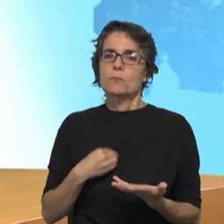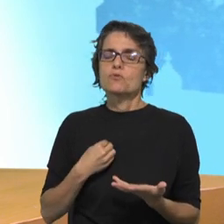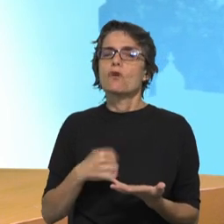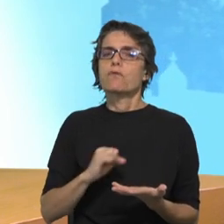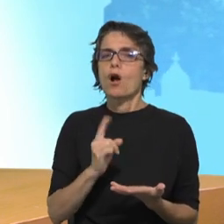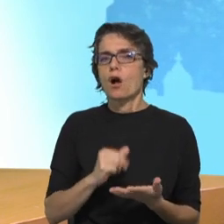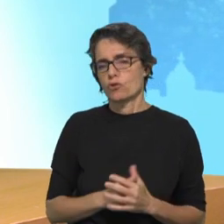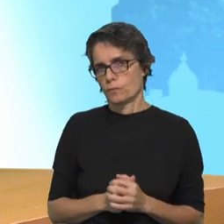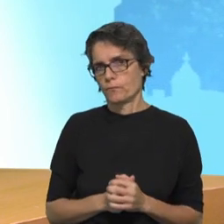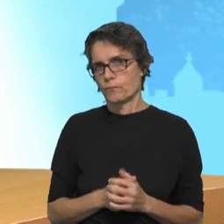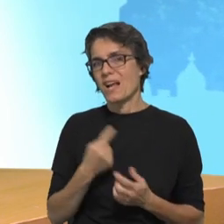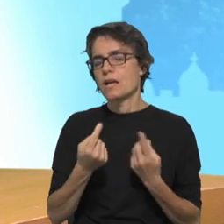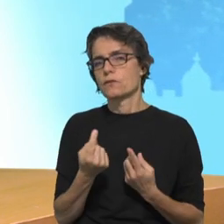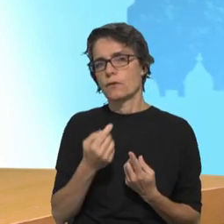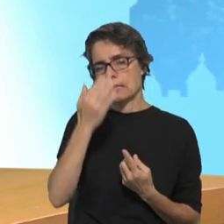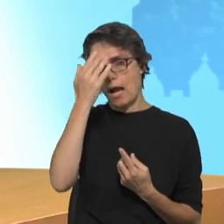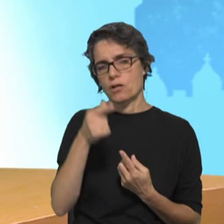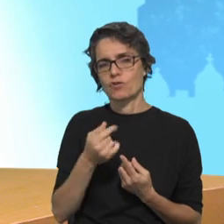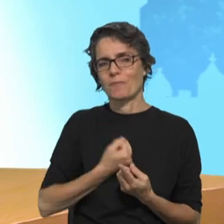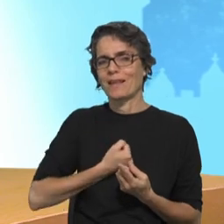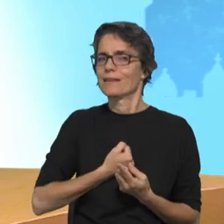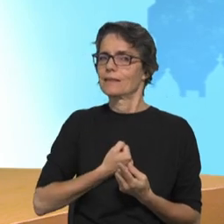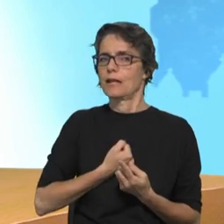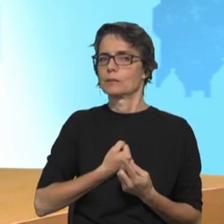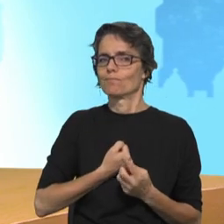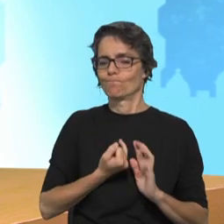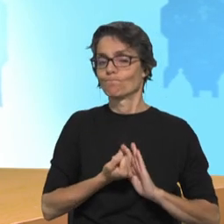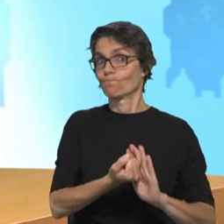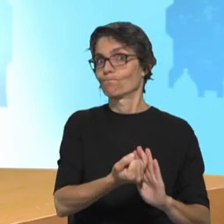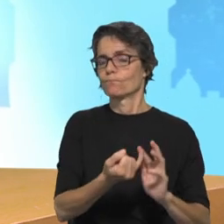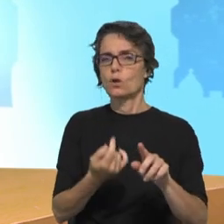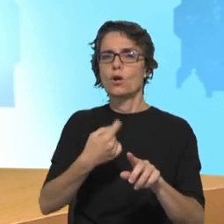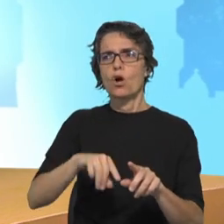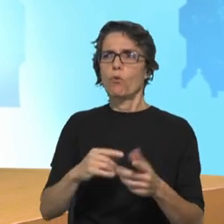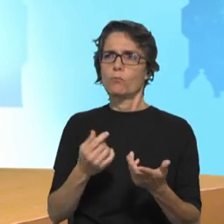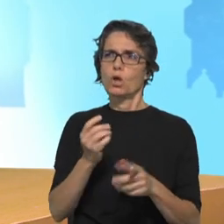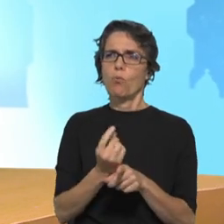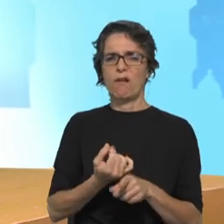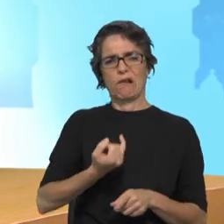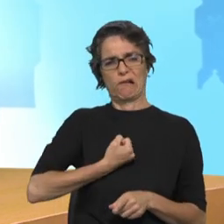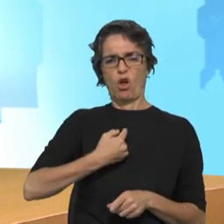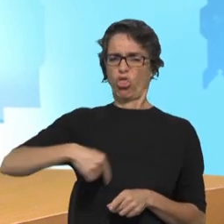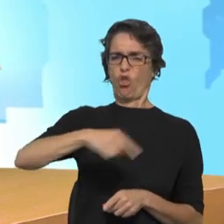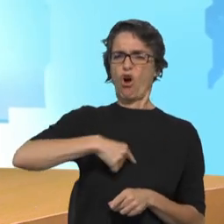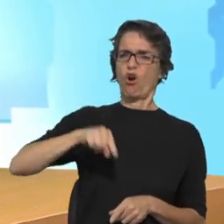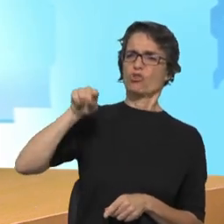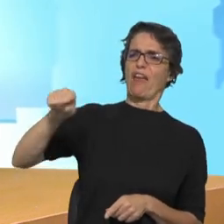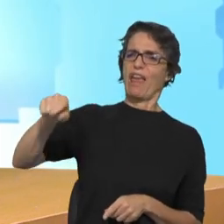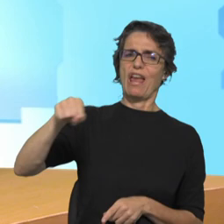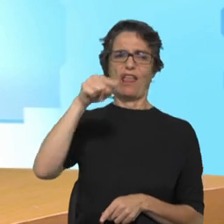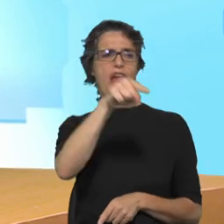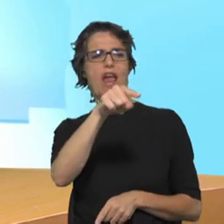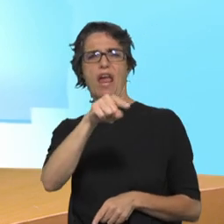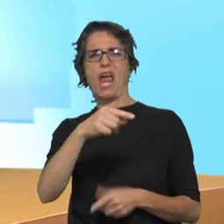vê-la como uma pedra de arremesso. Nós somos assim, os outros são diferentes e nós, enfim,